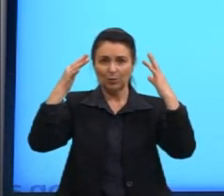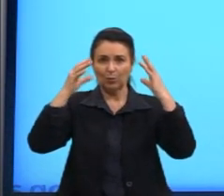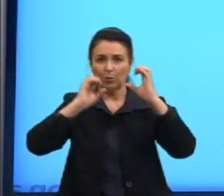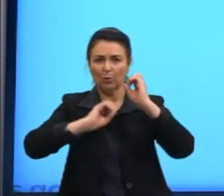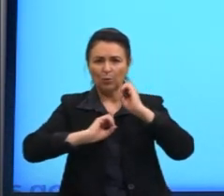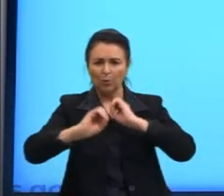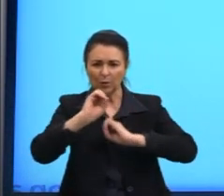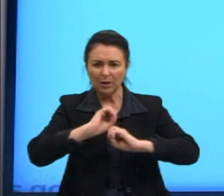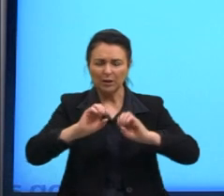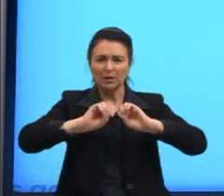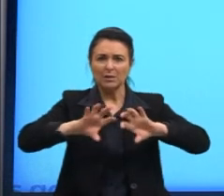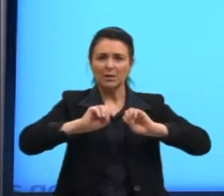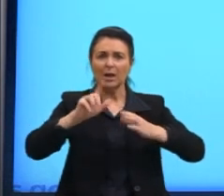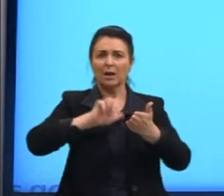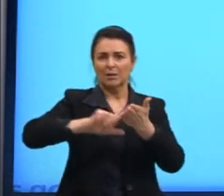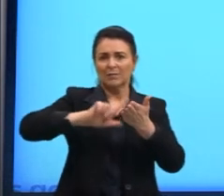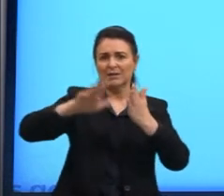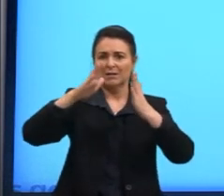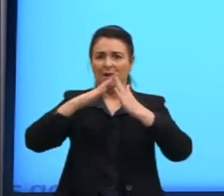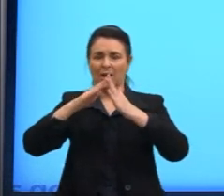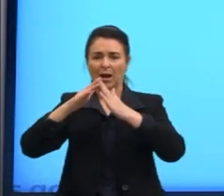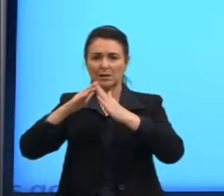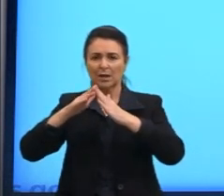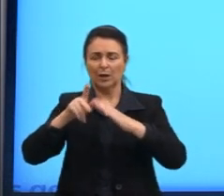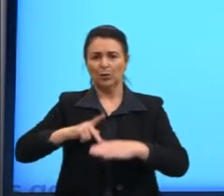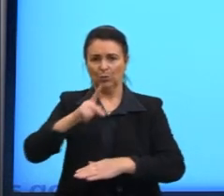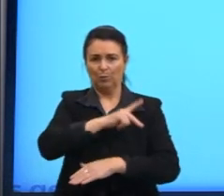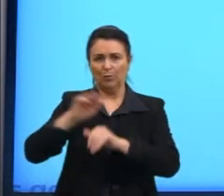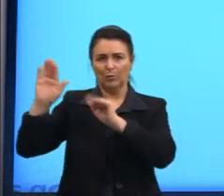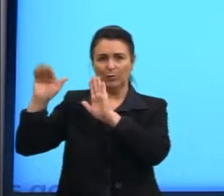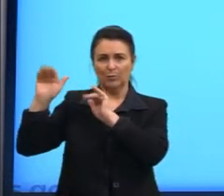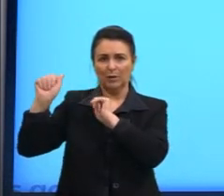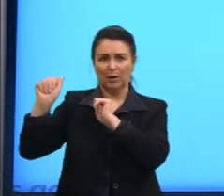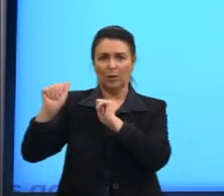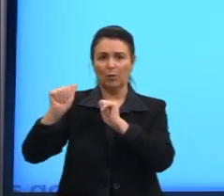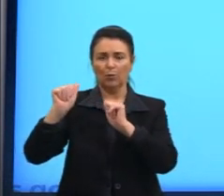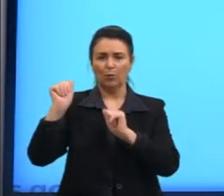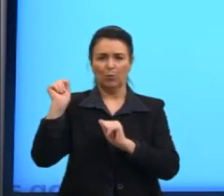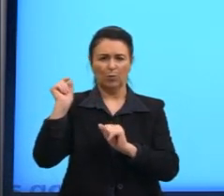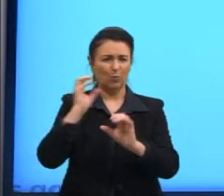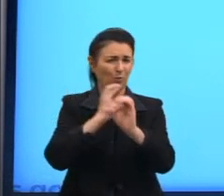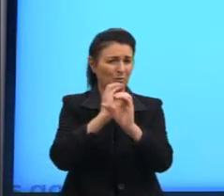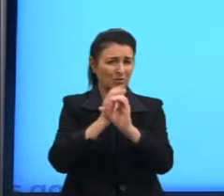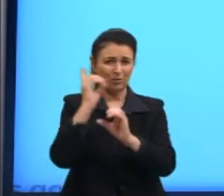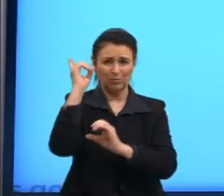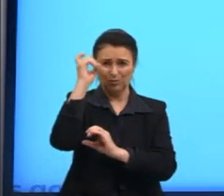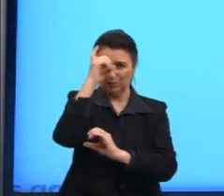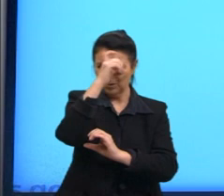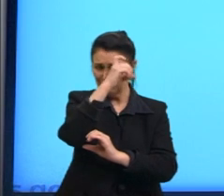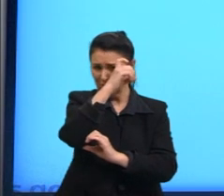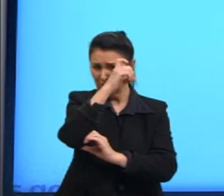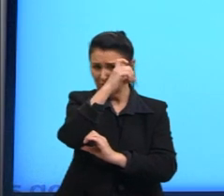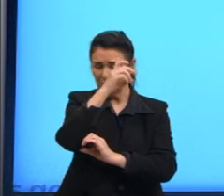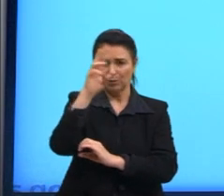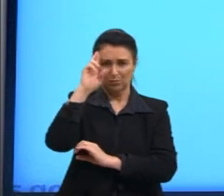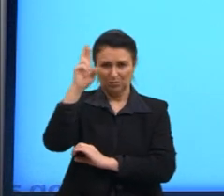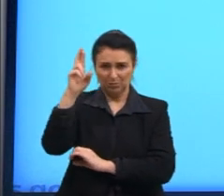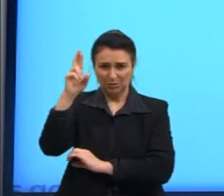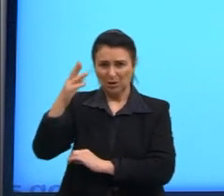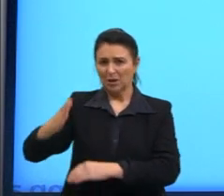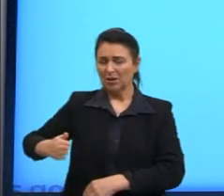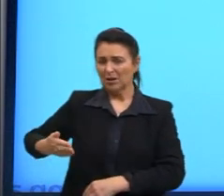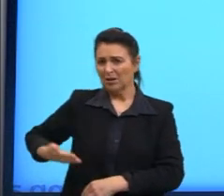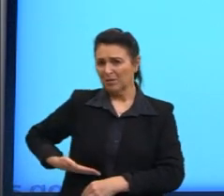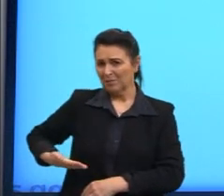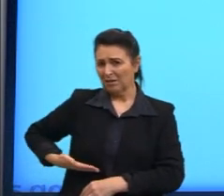dificuldade da comunicação entre patrão e empregada gente devido ao nosso tempo volto direto à